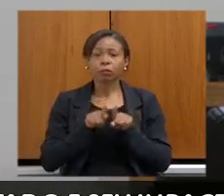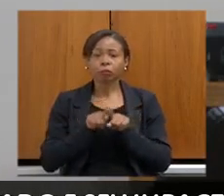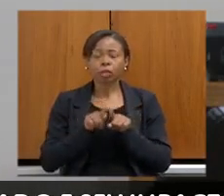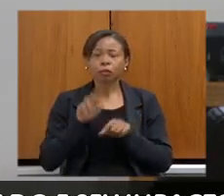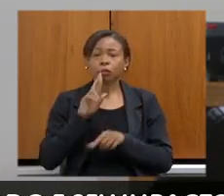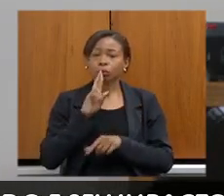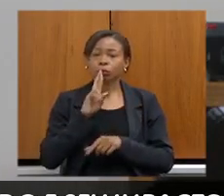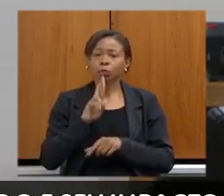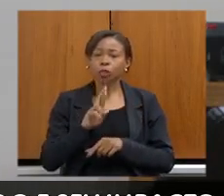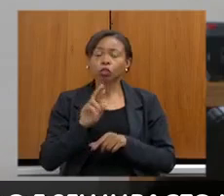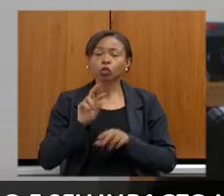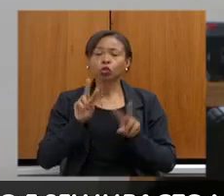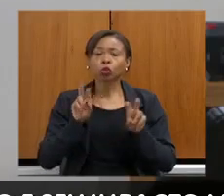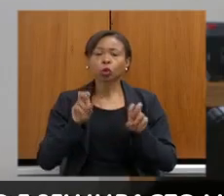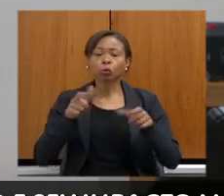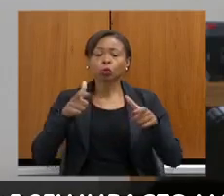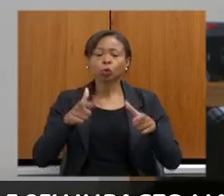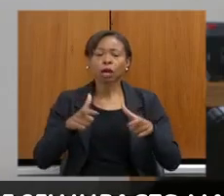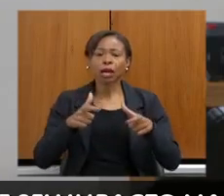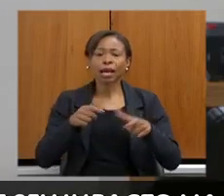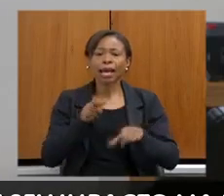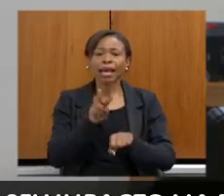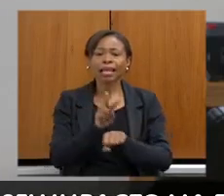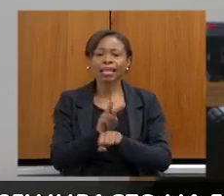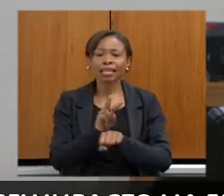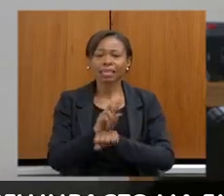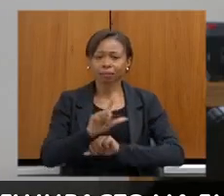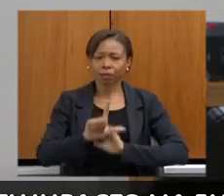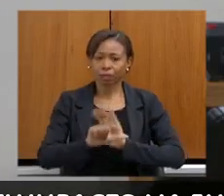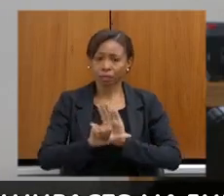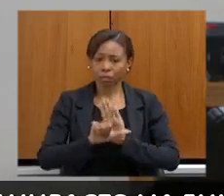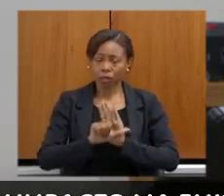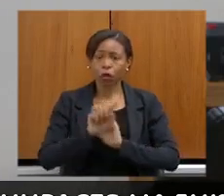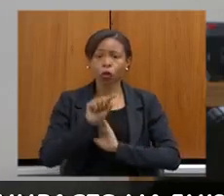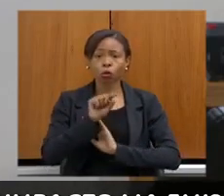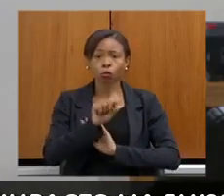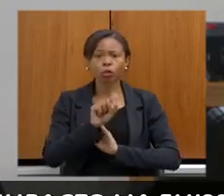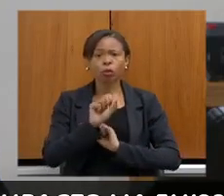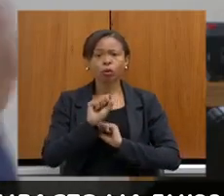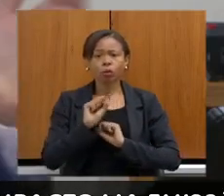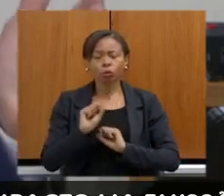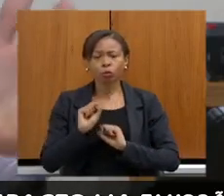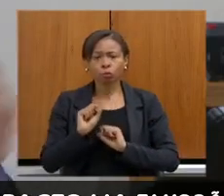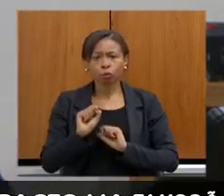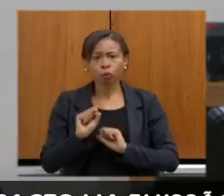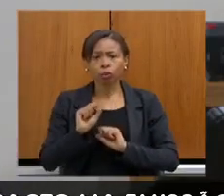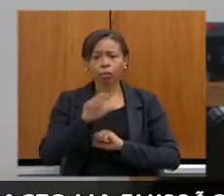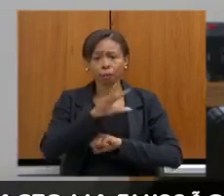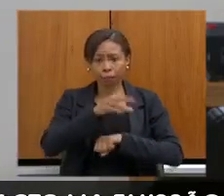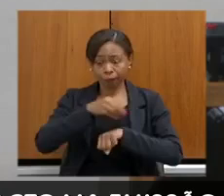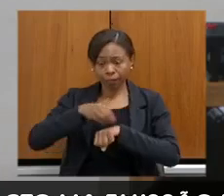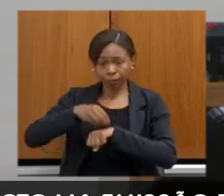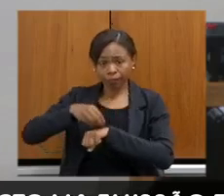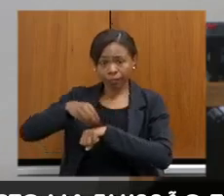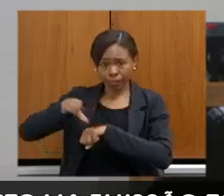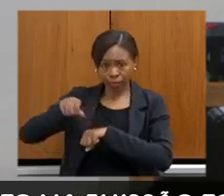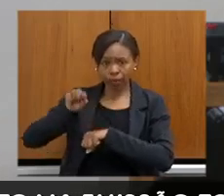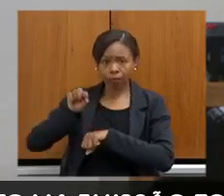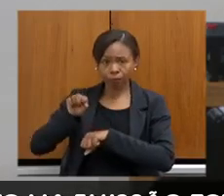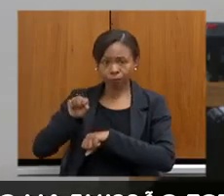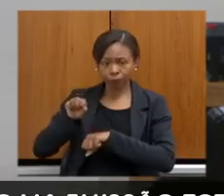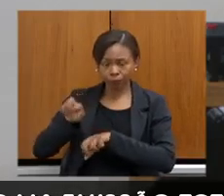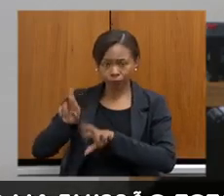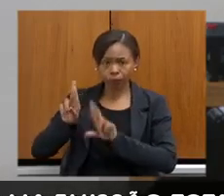reservas legais, eu queria que se vossa excelência puder citar, passar para a Camila quais